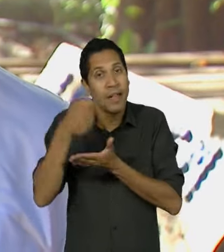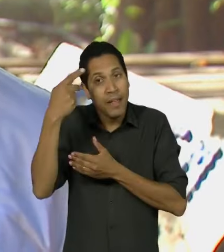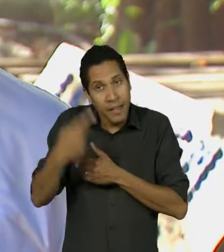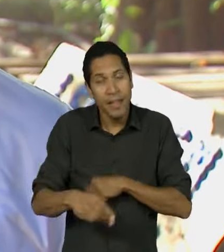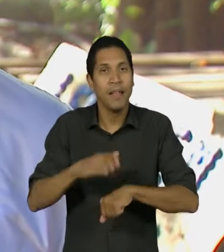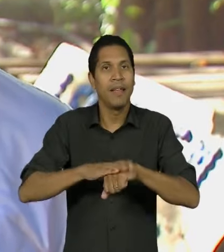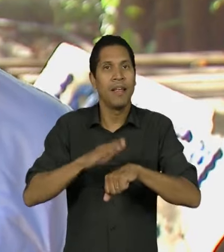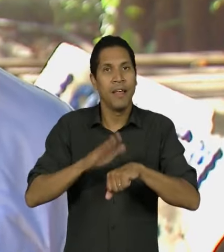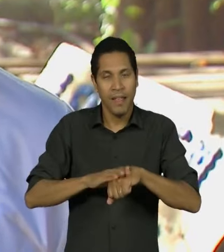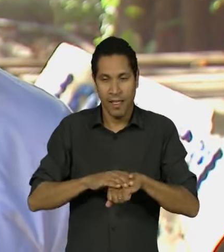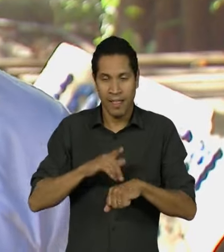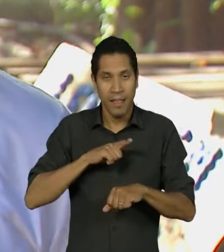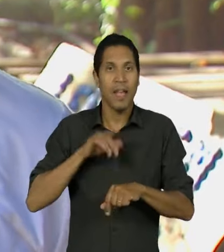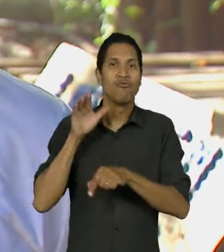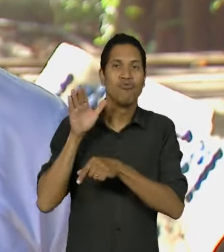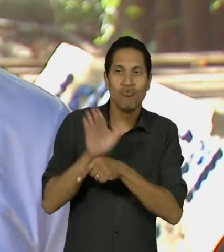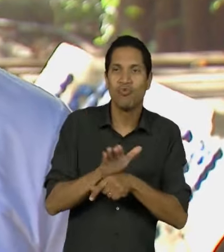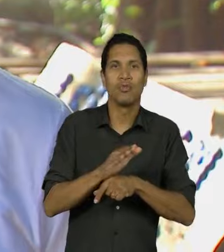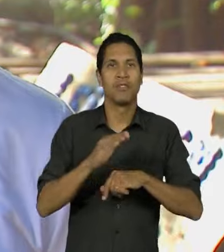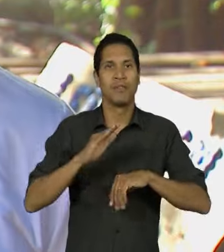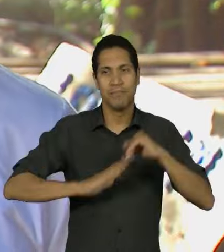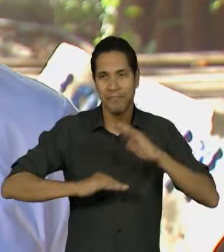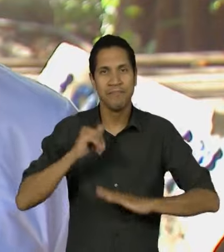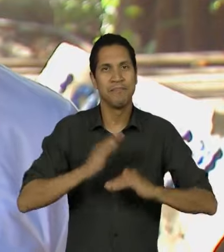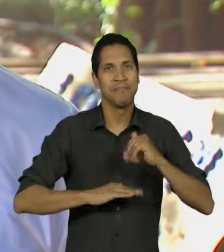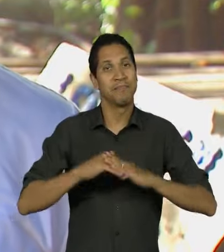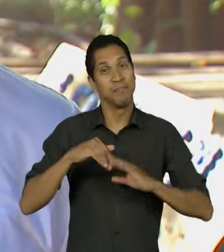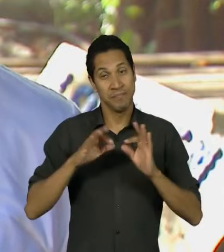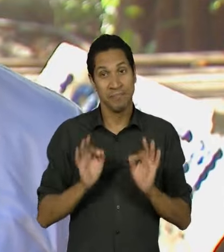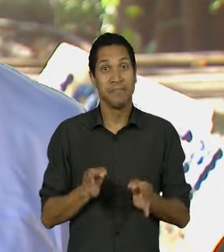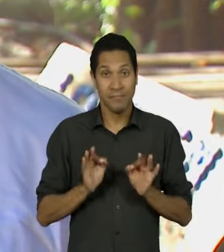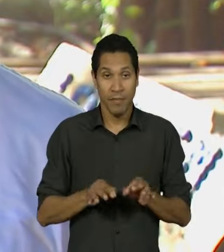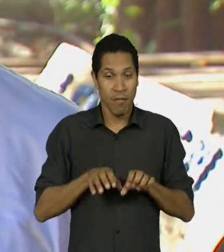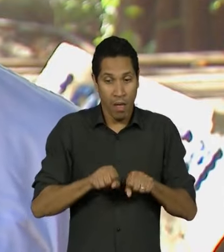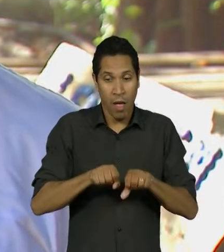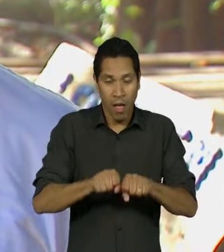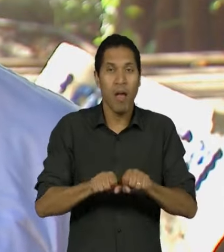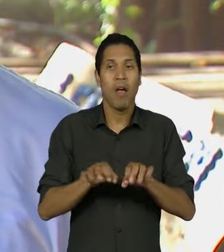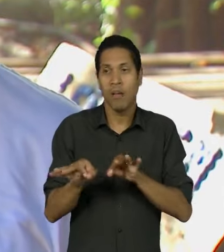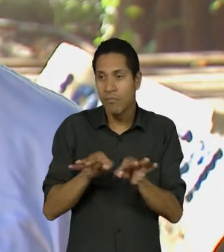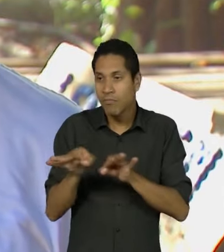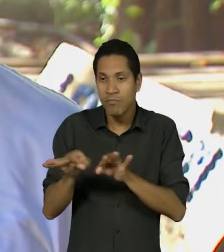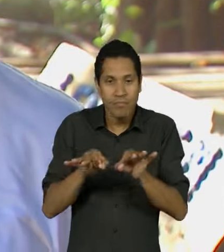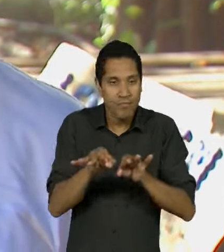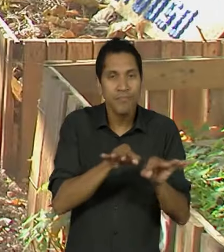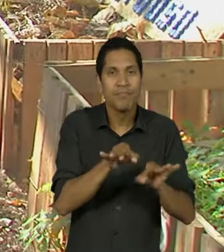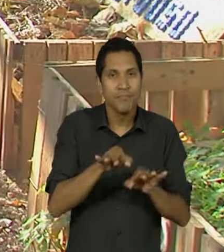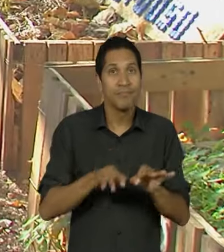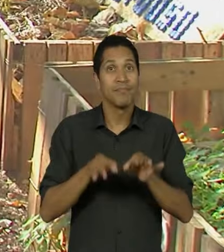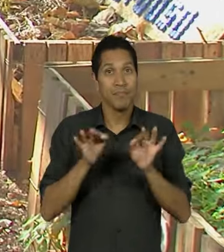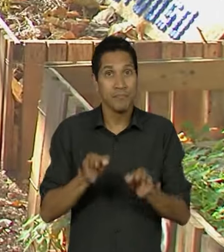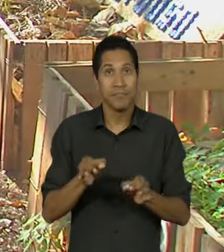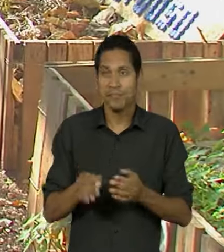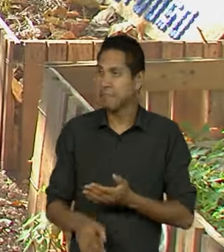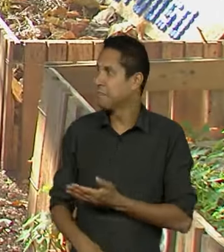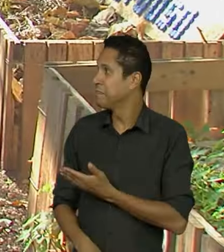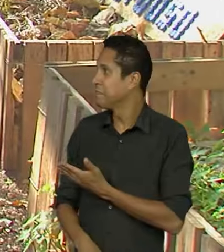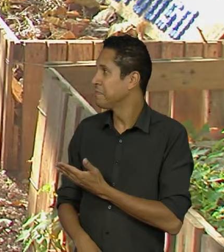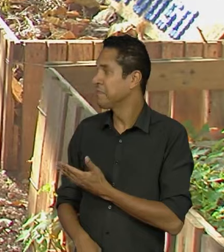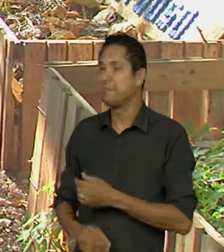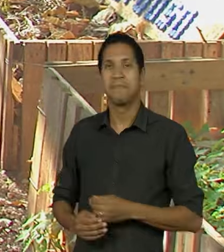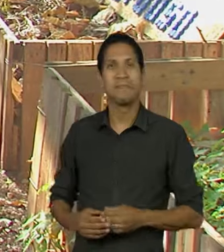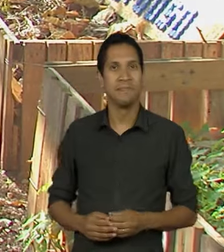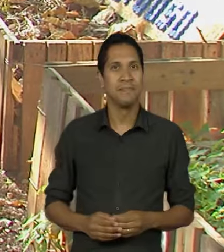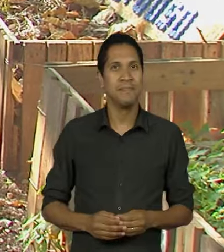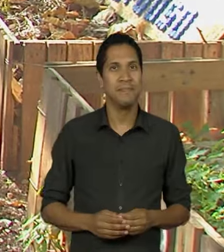o Espaço Verde, colaborando com esse movimento. Elas mesmas conseguem manejar o próprio resíduo